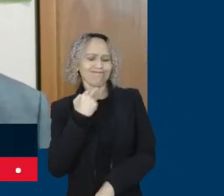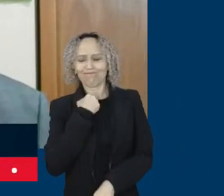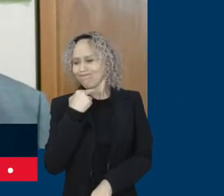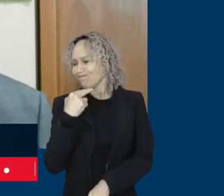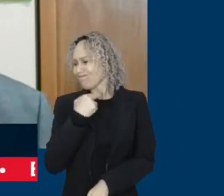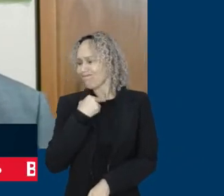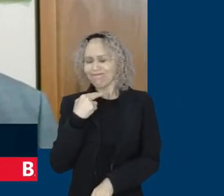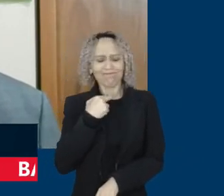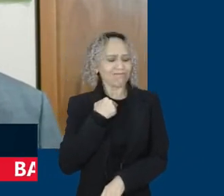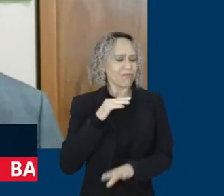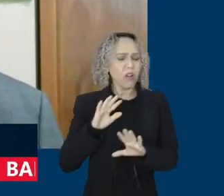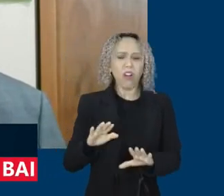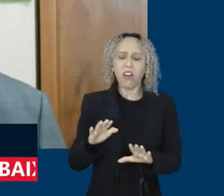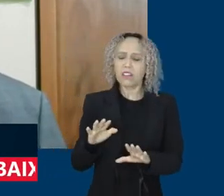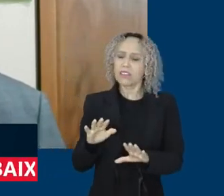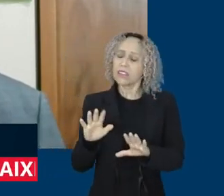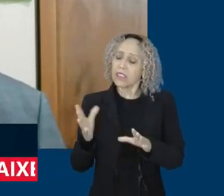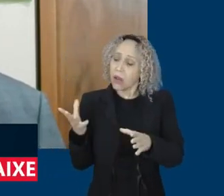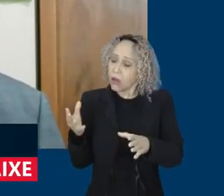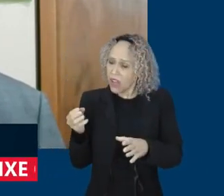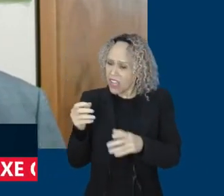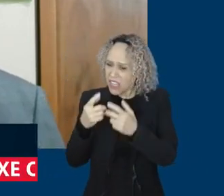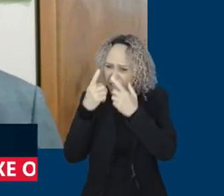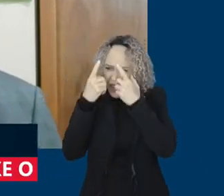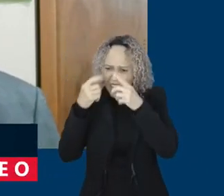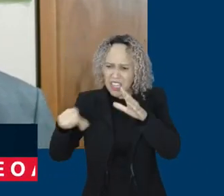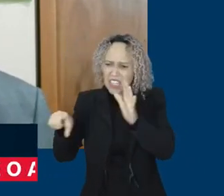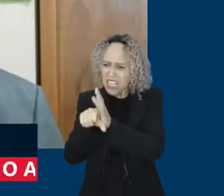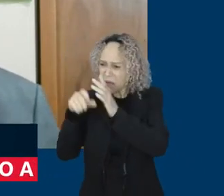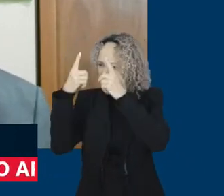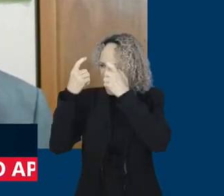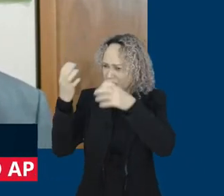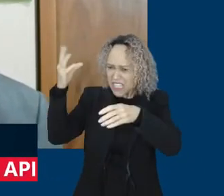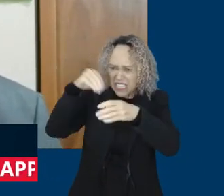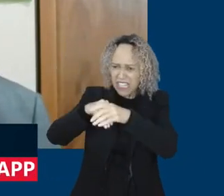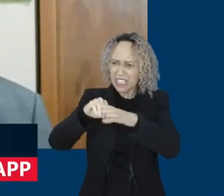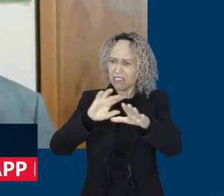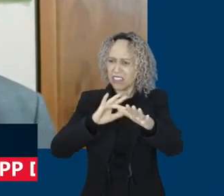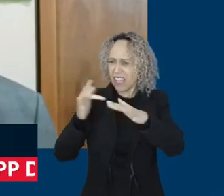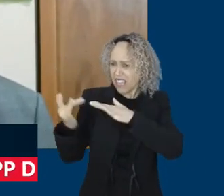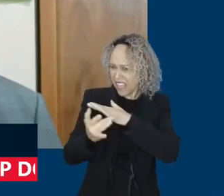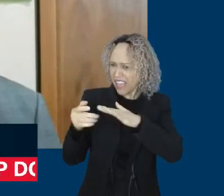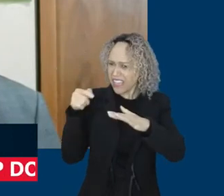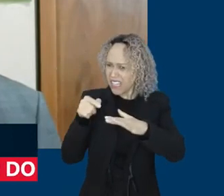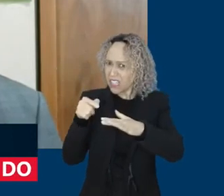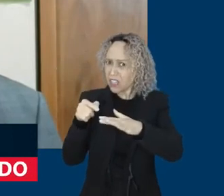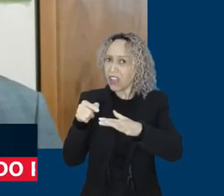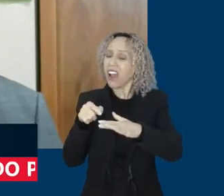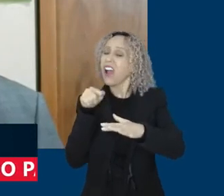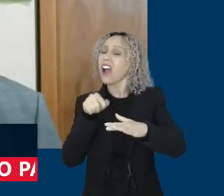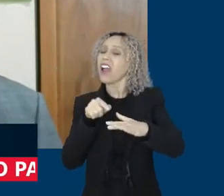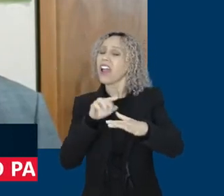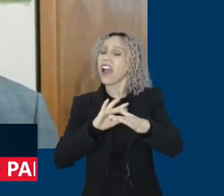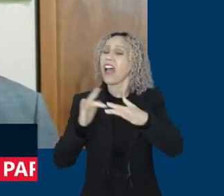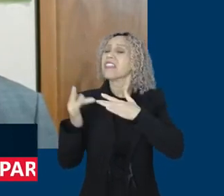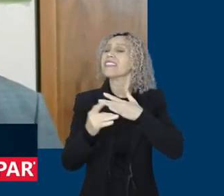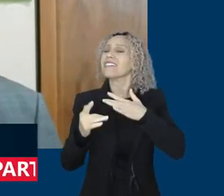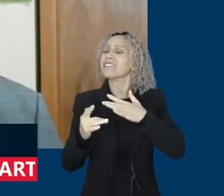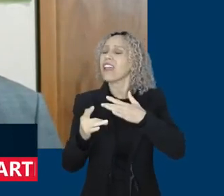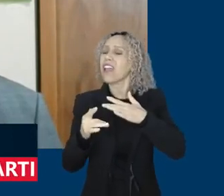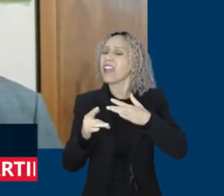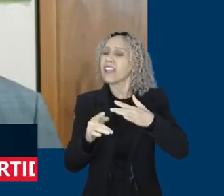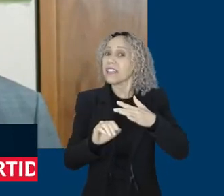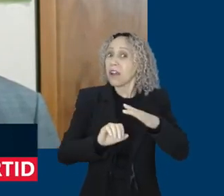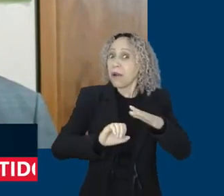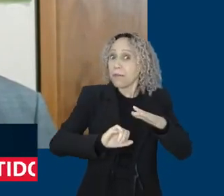recomendado dentro das redes, sem que as plataformas façam nada, porque elas estão lucrando com a política de ódio. Eu acho que aí tem tanto